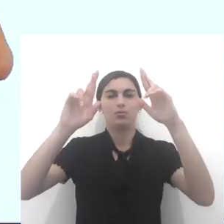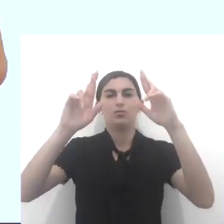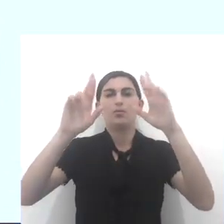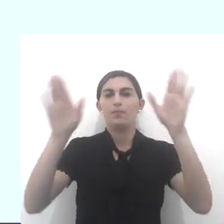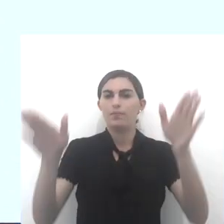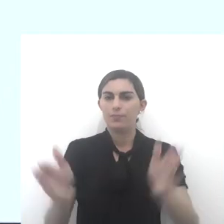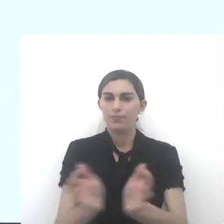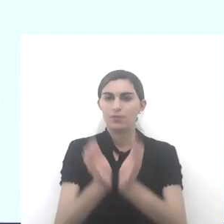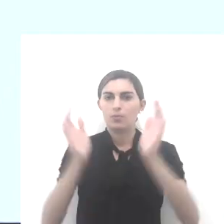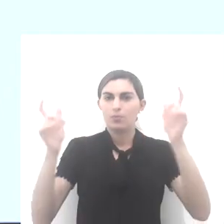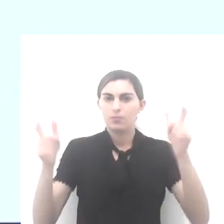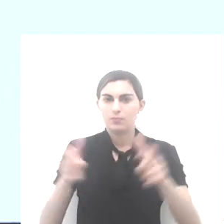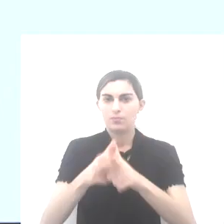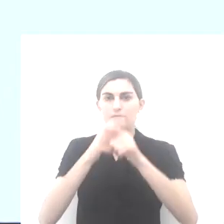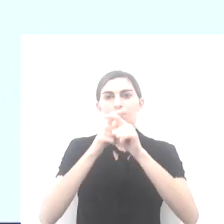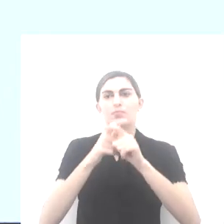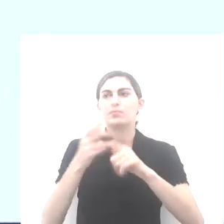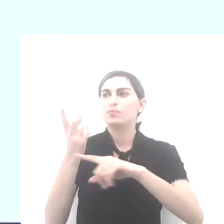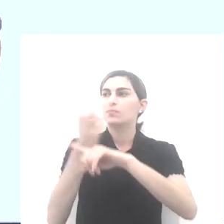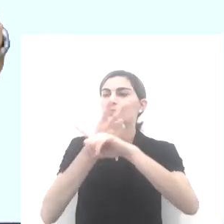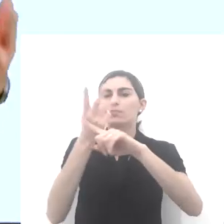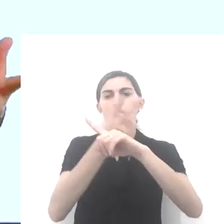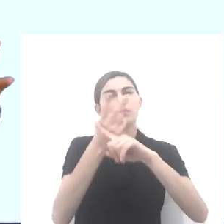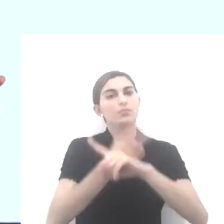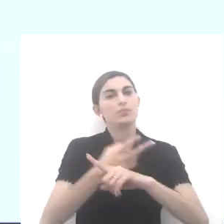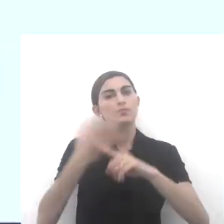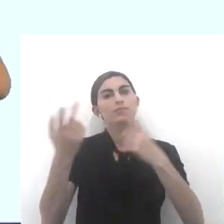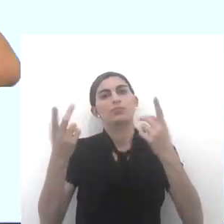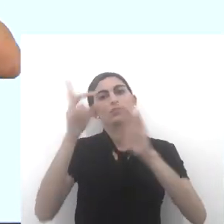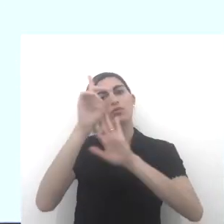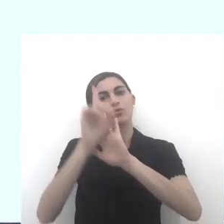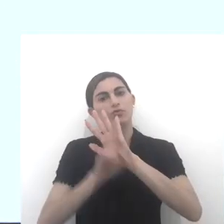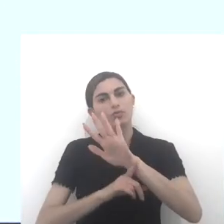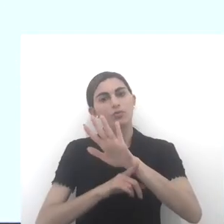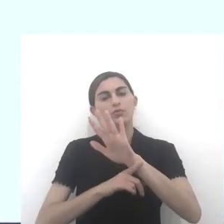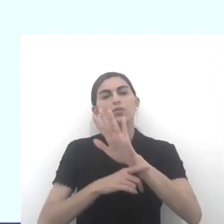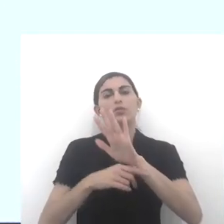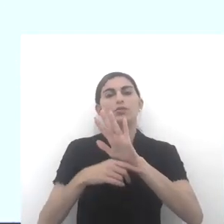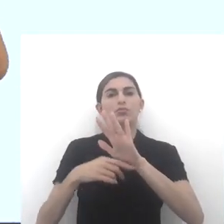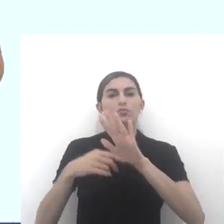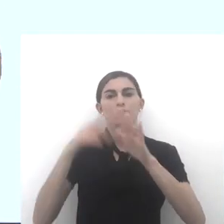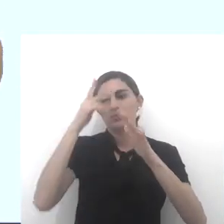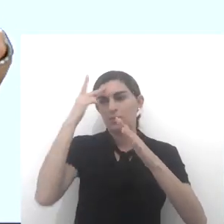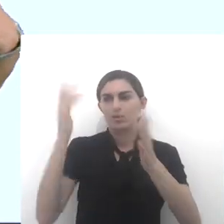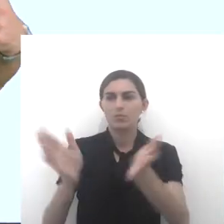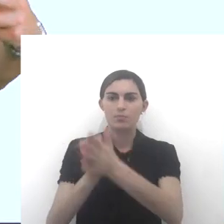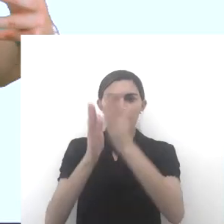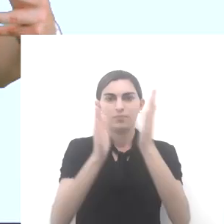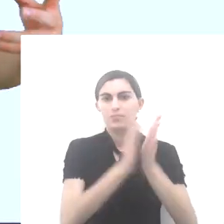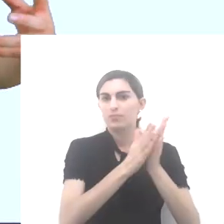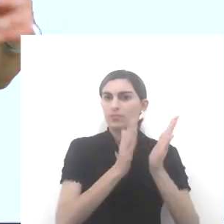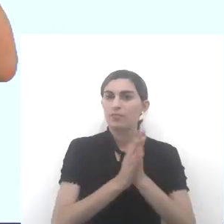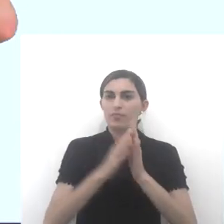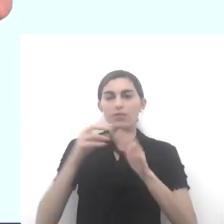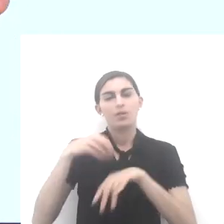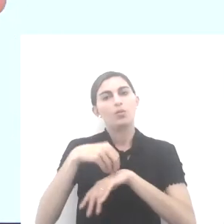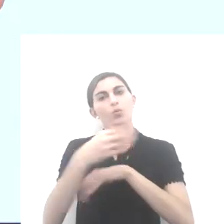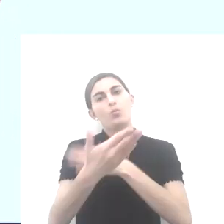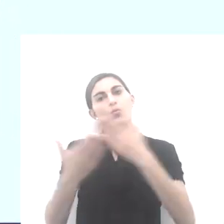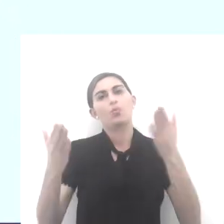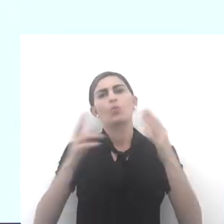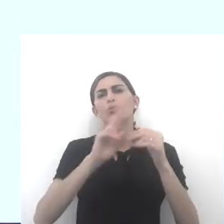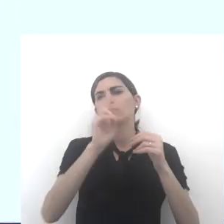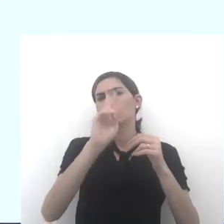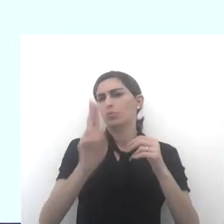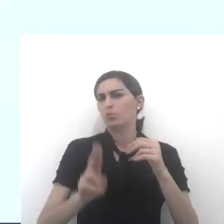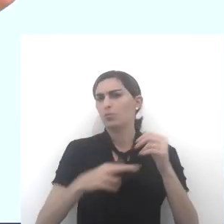respeito às minorias, a busca pelo direito dos desfavorecidos, eu trouxe